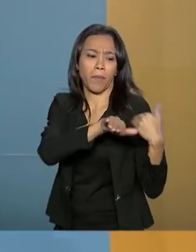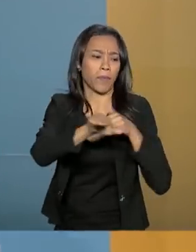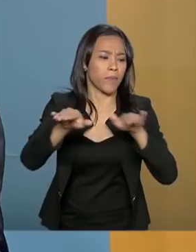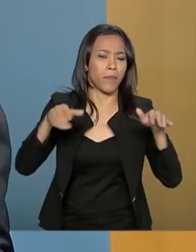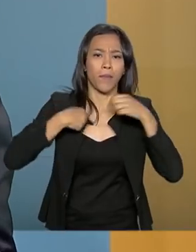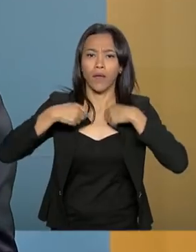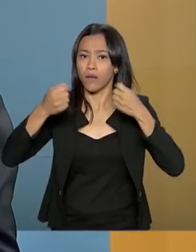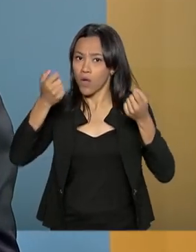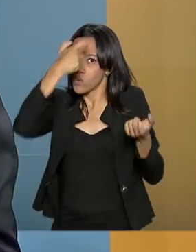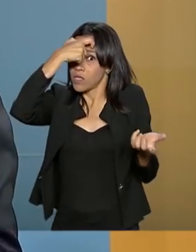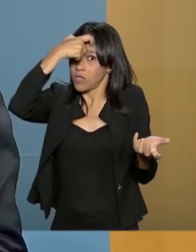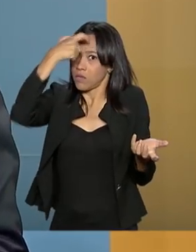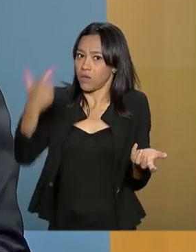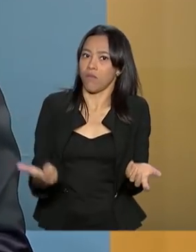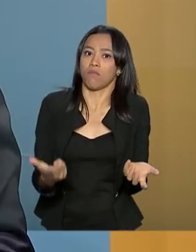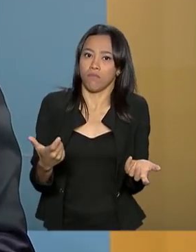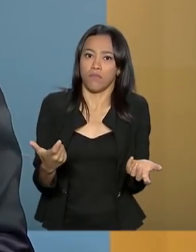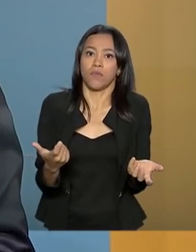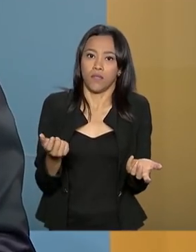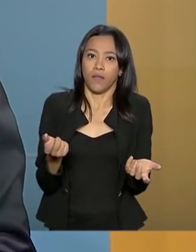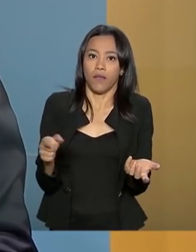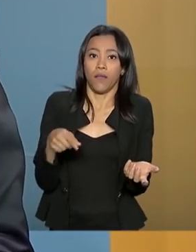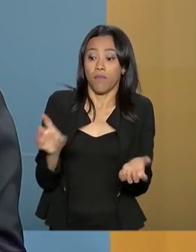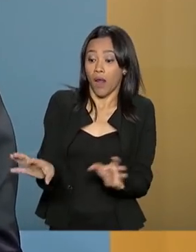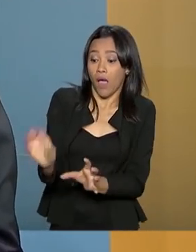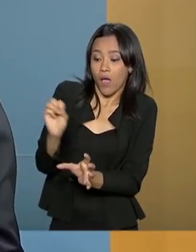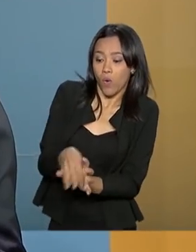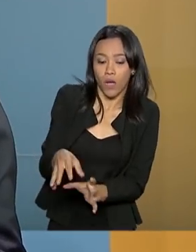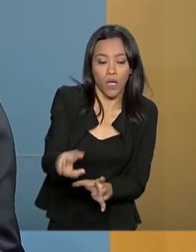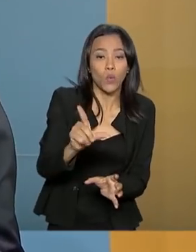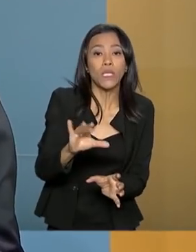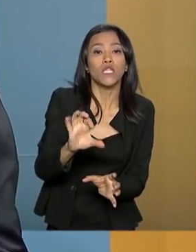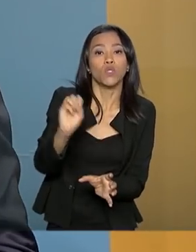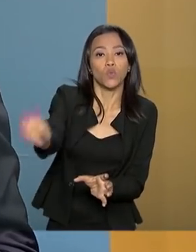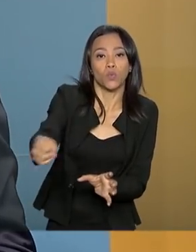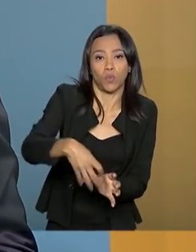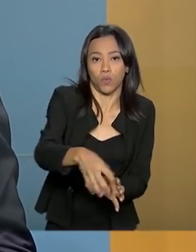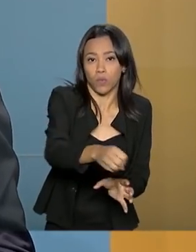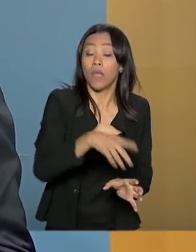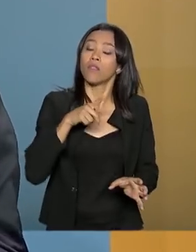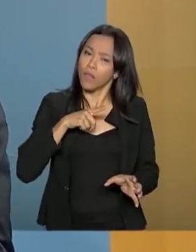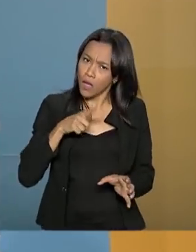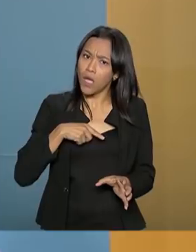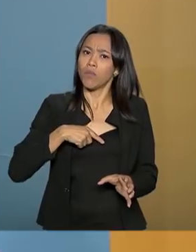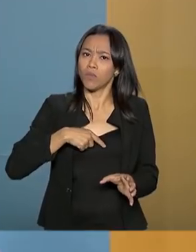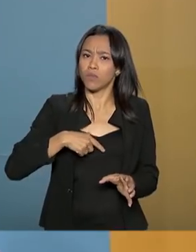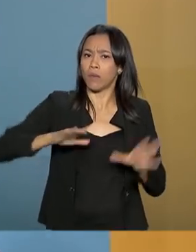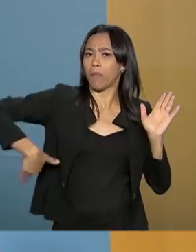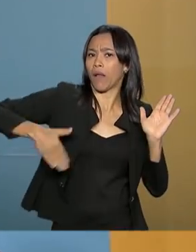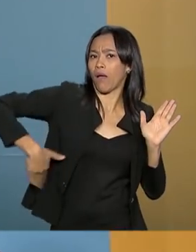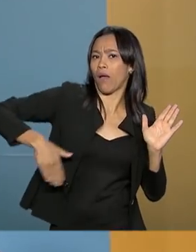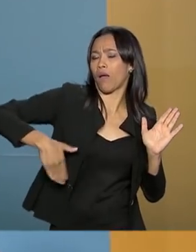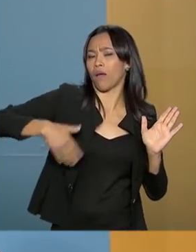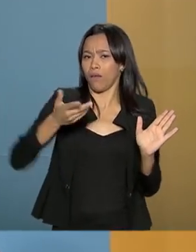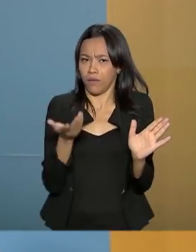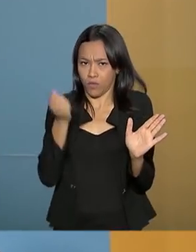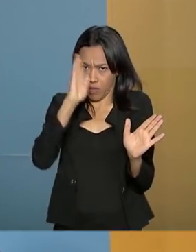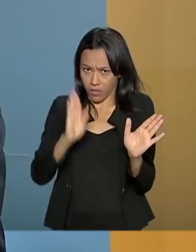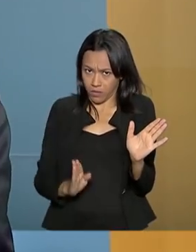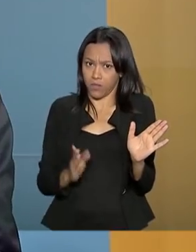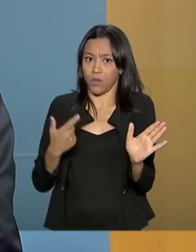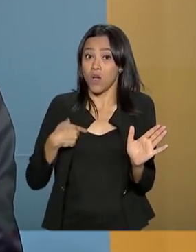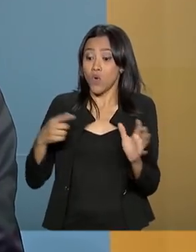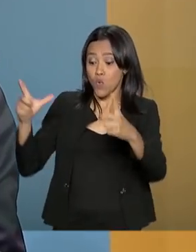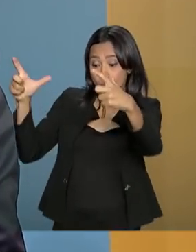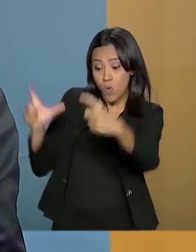lado e recolhimento do lixo do outro. Já tem, nós temos em algumas praias brasileiras, aqueles centros, aqueles locais para você